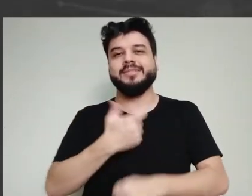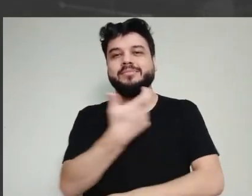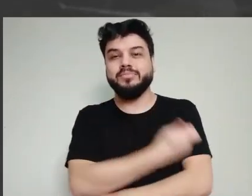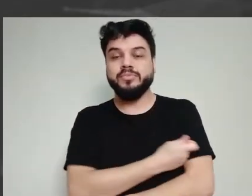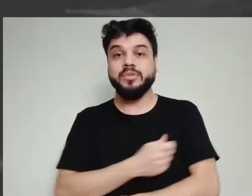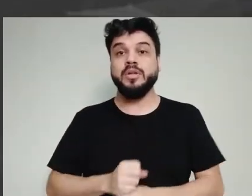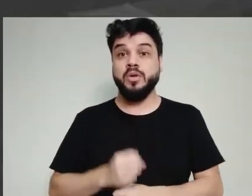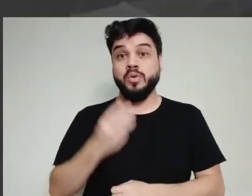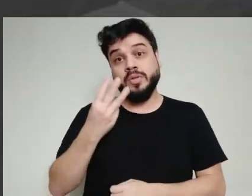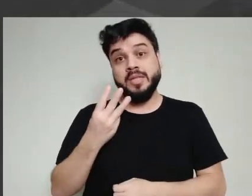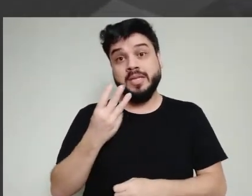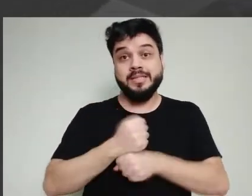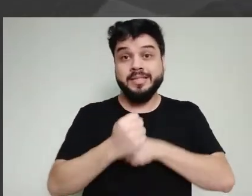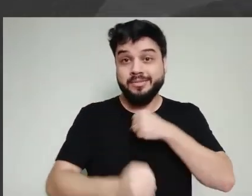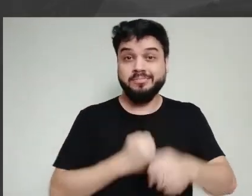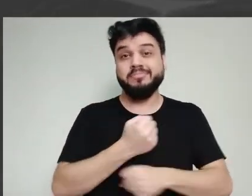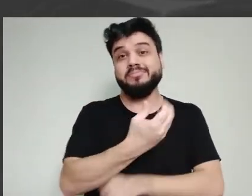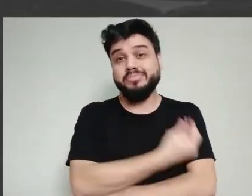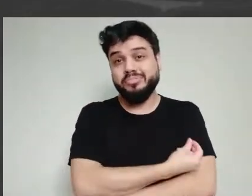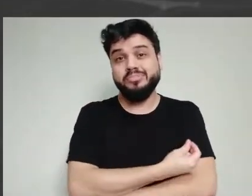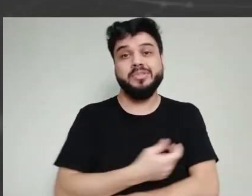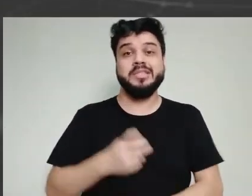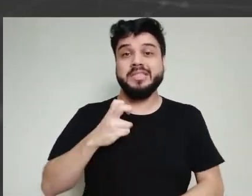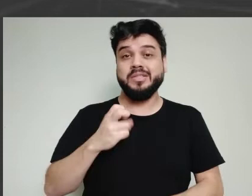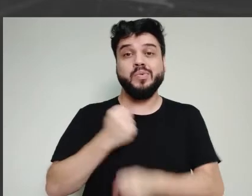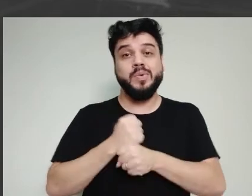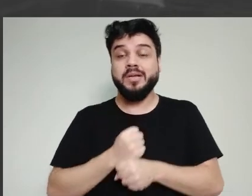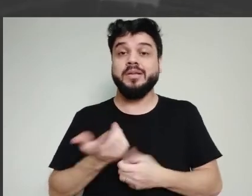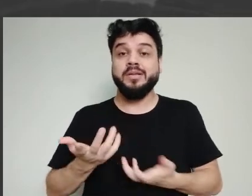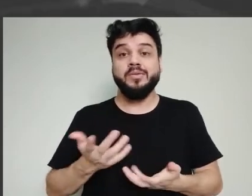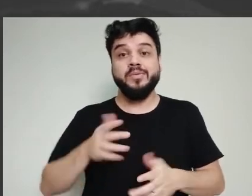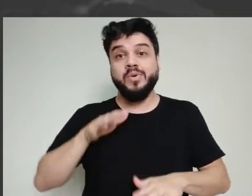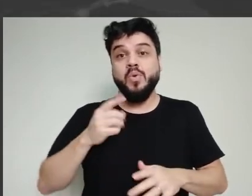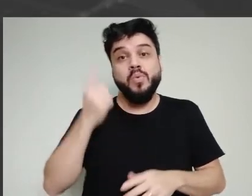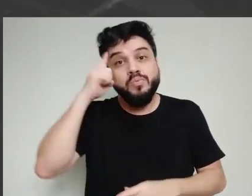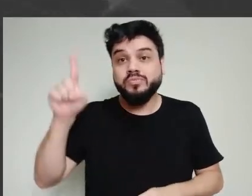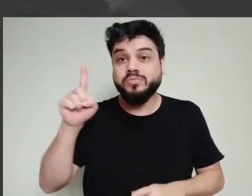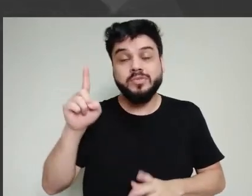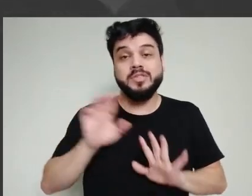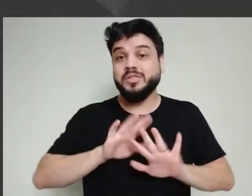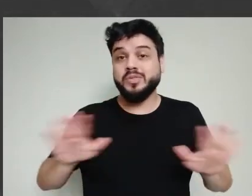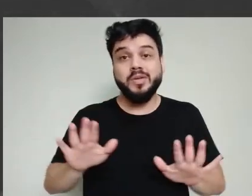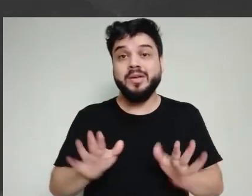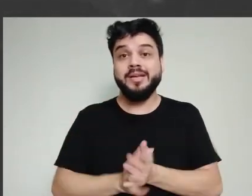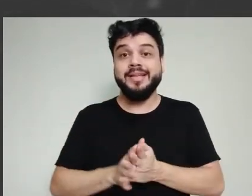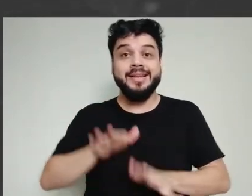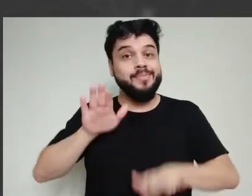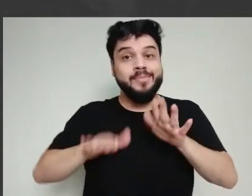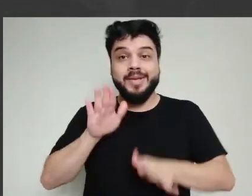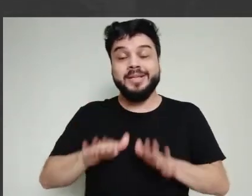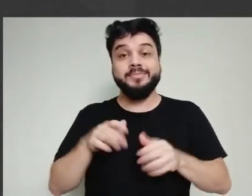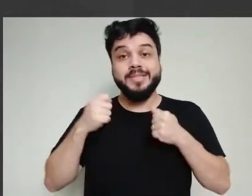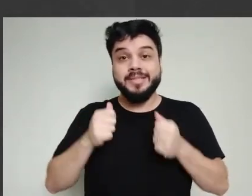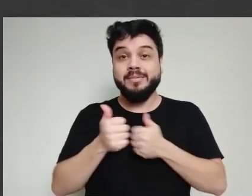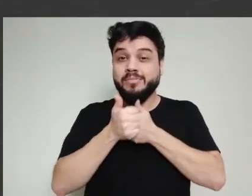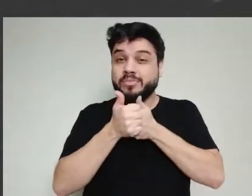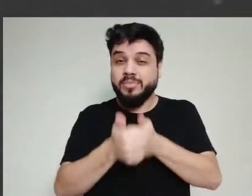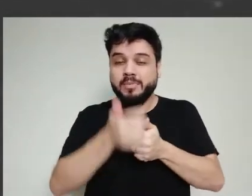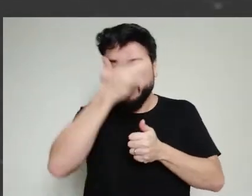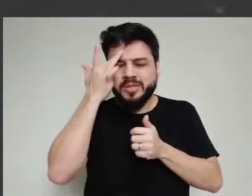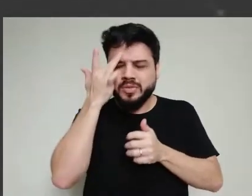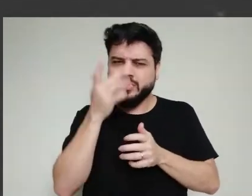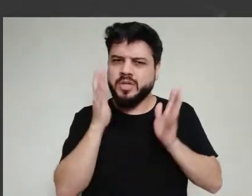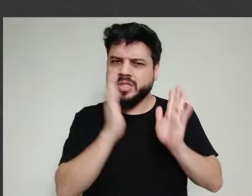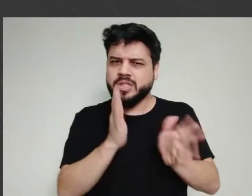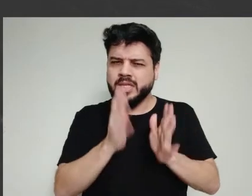anos ou 5 anos? Acompanhando aquele grupo de pessoas que foram vacinadas por 2, 3, 4,